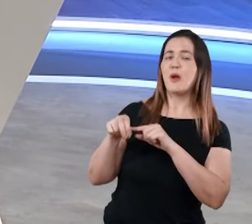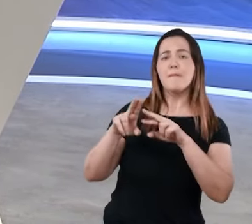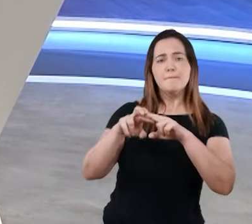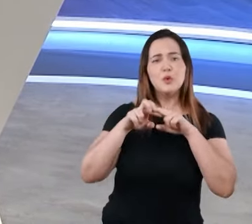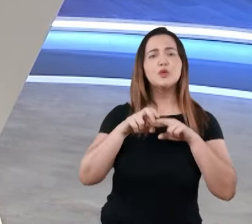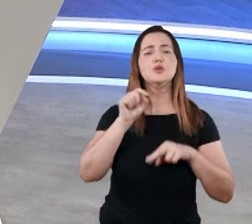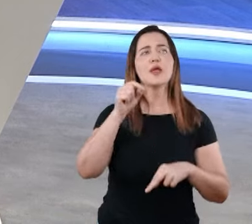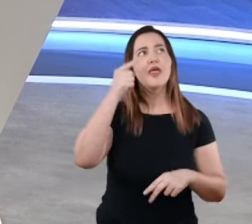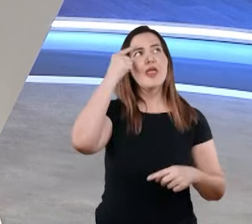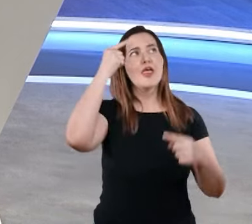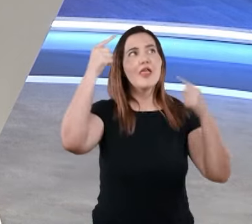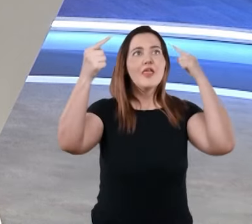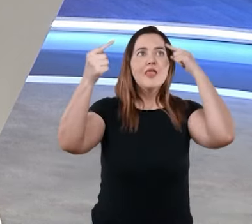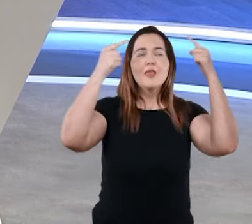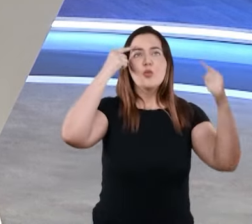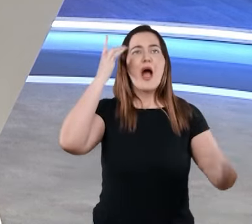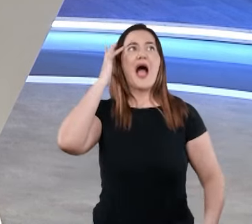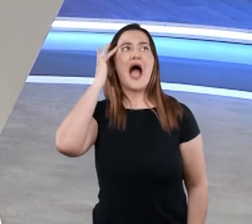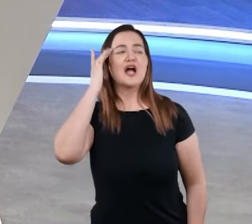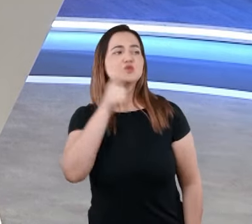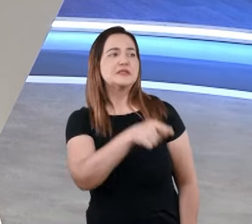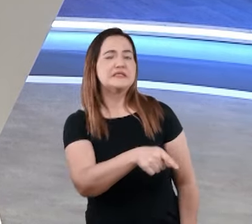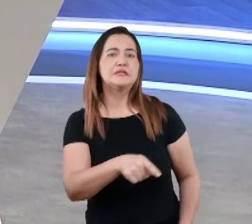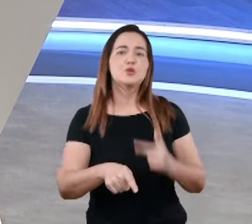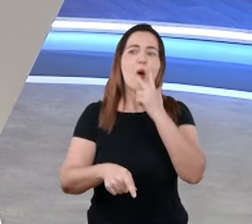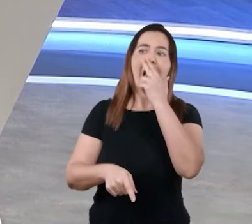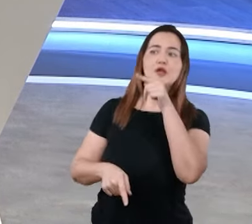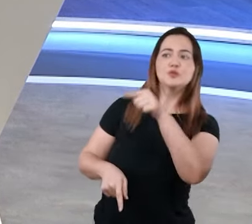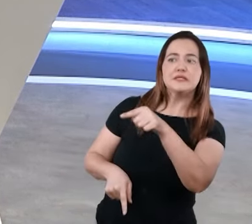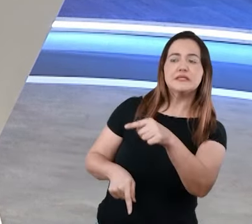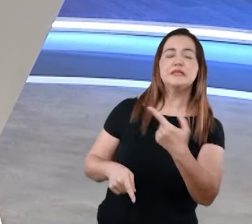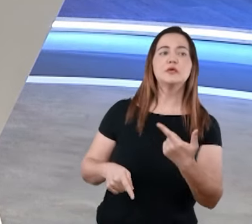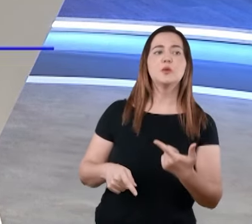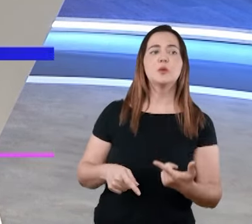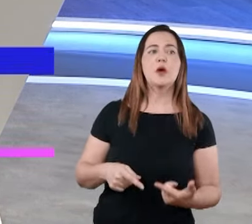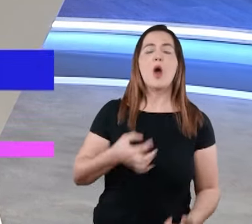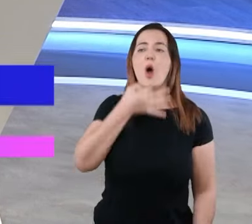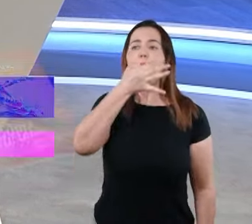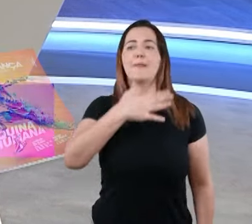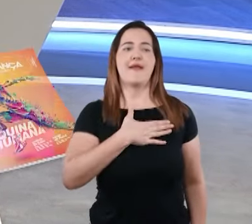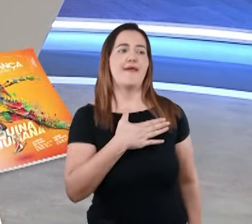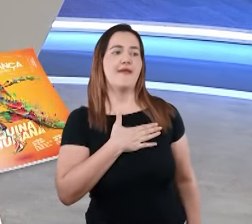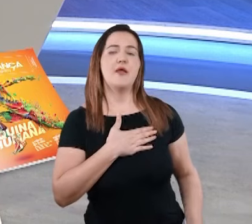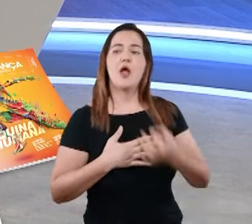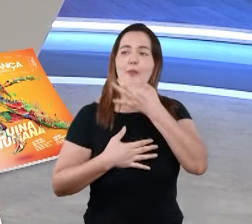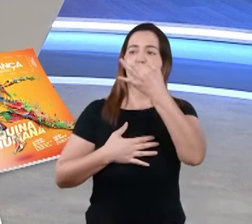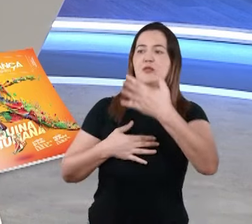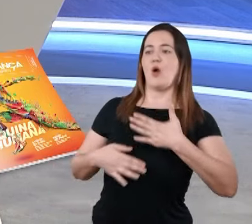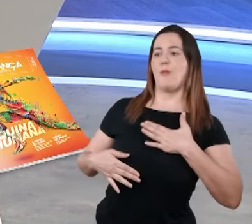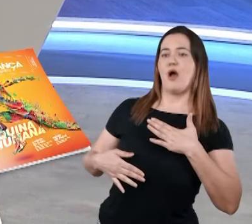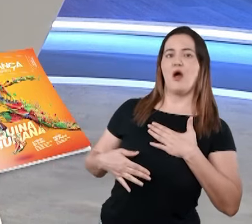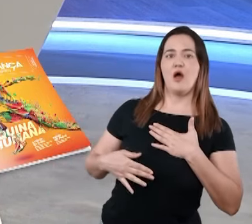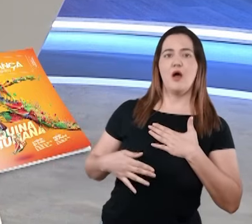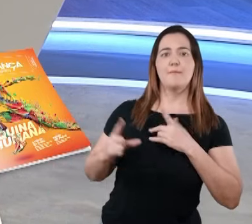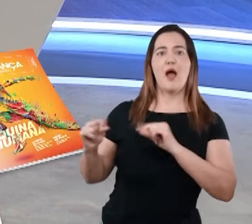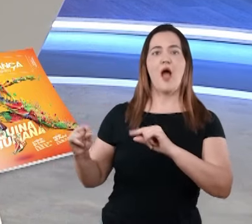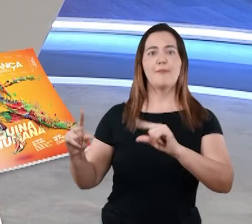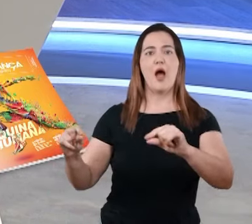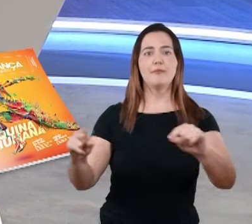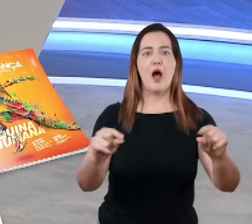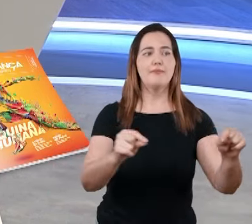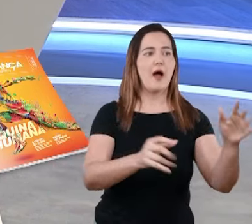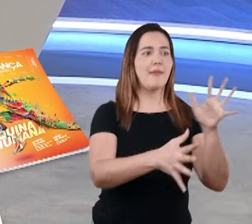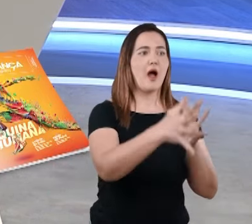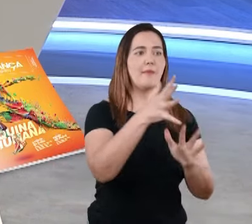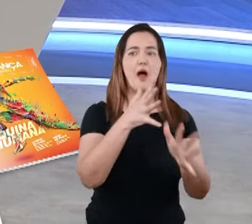surgir as opiniões. Então, eu acho que é isso, eu acho que é aquilo outro, eu penso que é dessa forma. E as pessoas começam a dar as suas opiniões